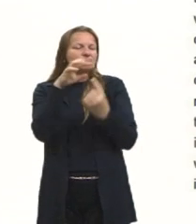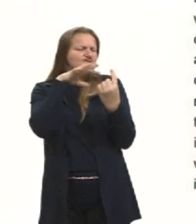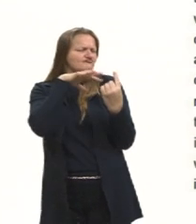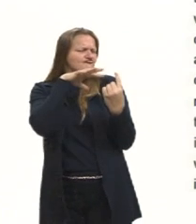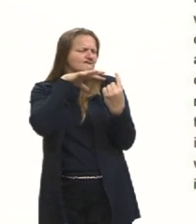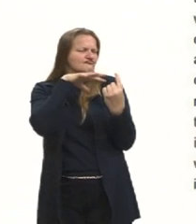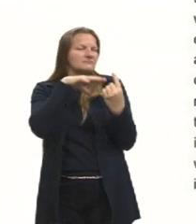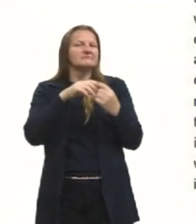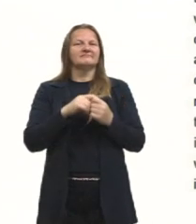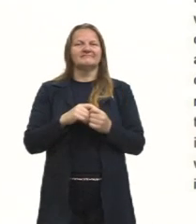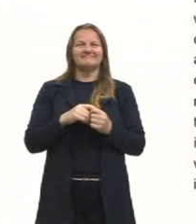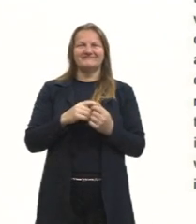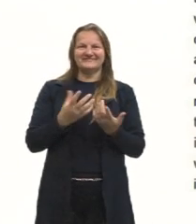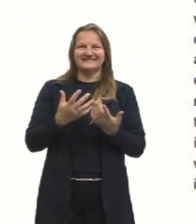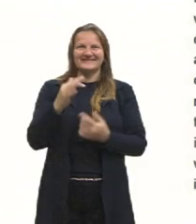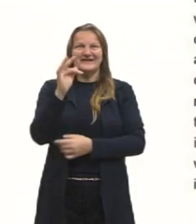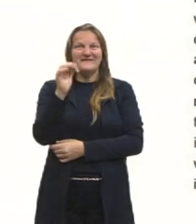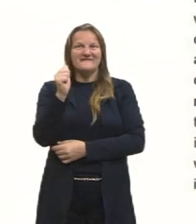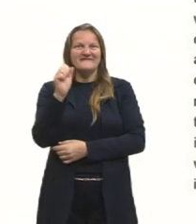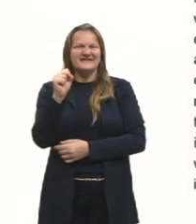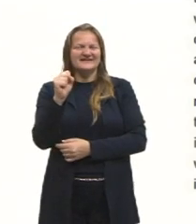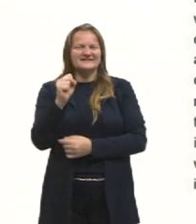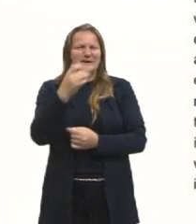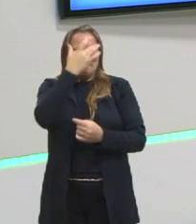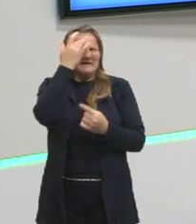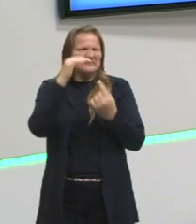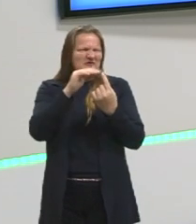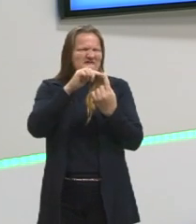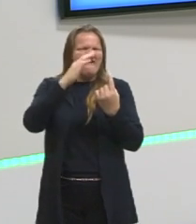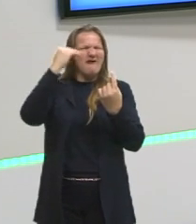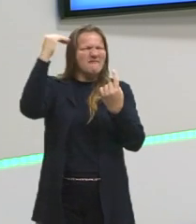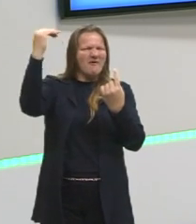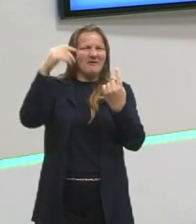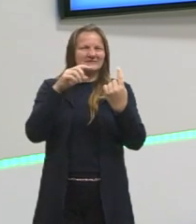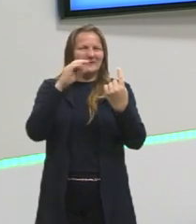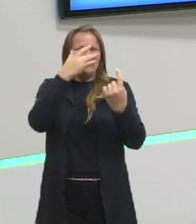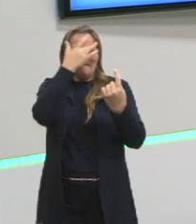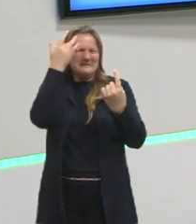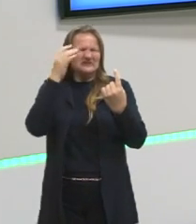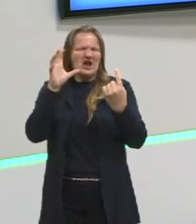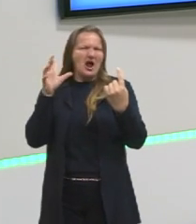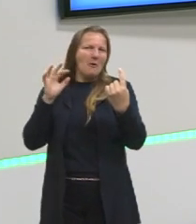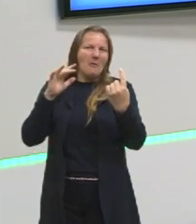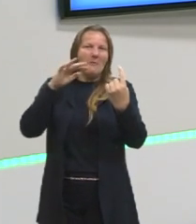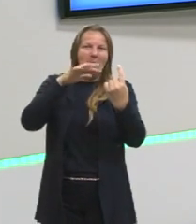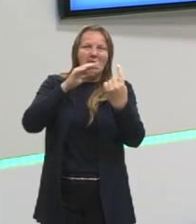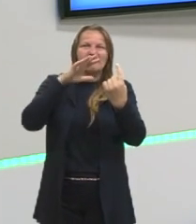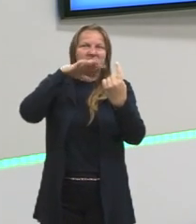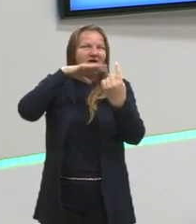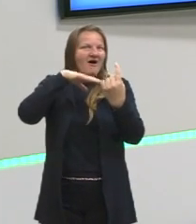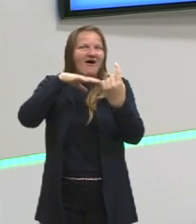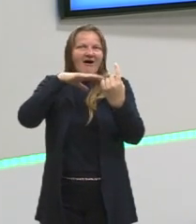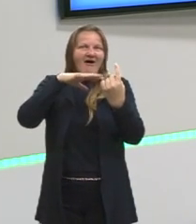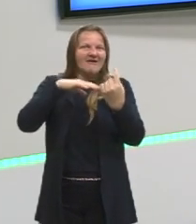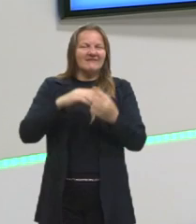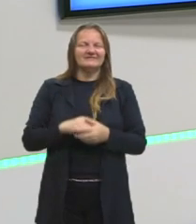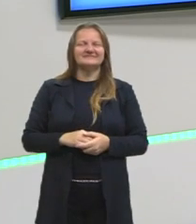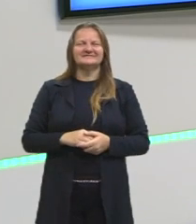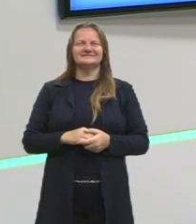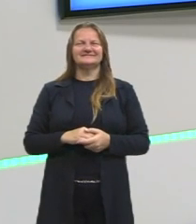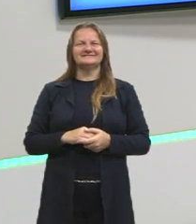antes, nós já falamos sobre essa questão lá na aula 8, mas lá na aula 8 nós tivemos o foco